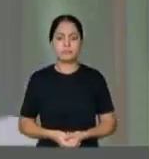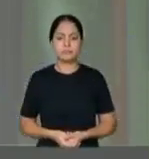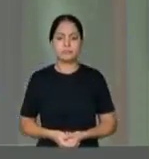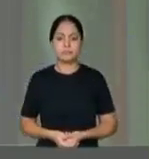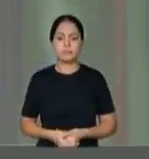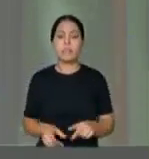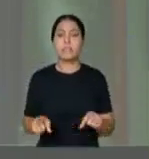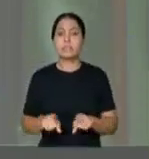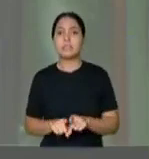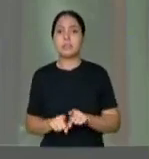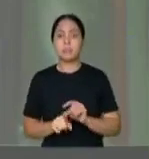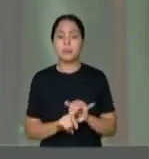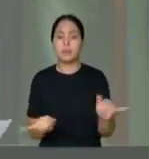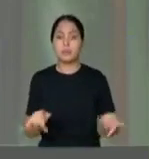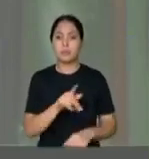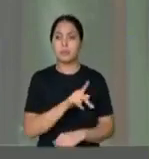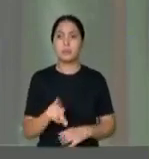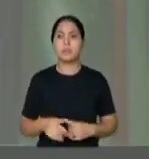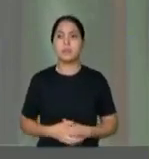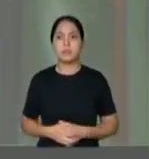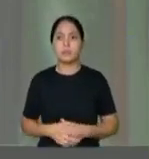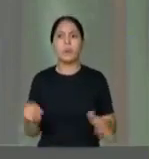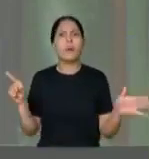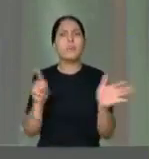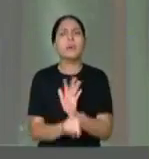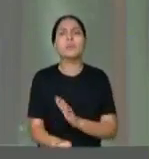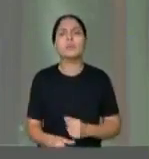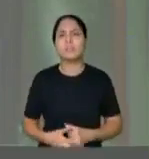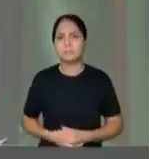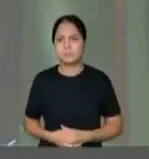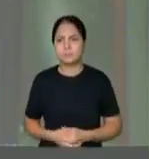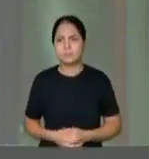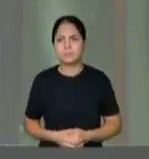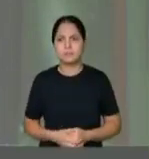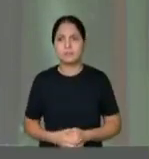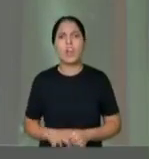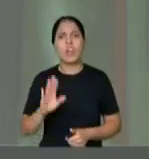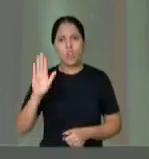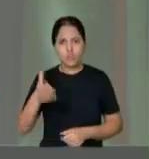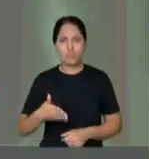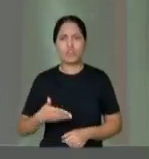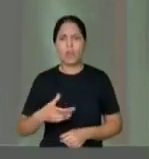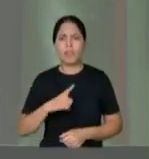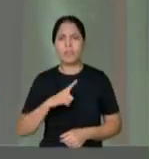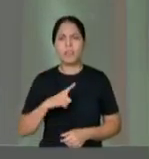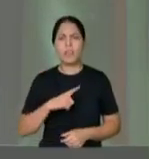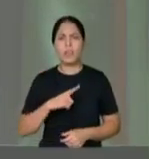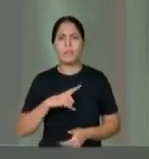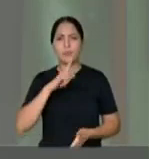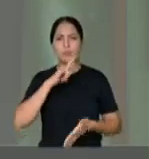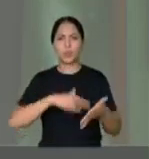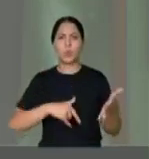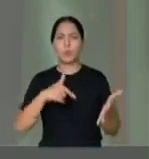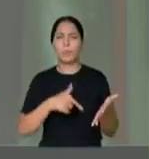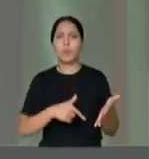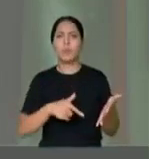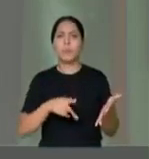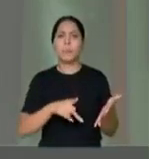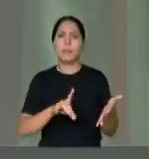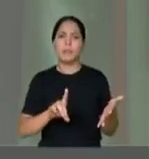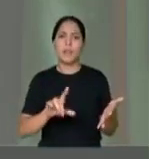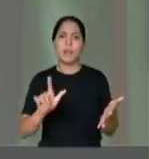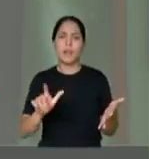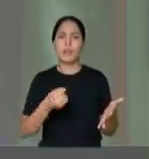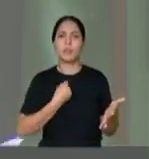Concluo, presidente. Uma pergunta. Foi protocolado aqui, ainda em fevereiro, um PDL de número